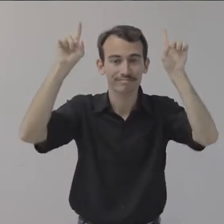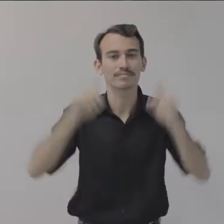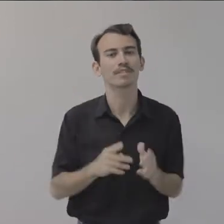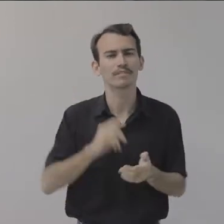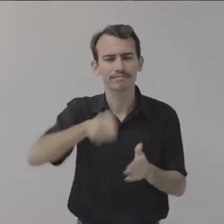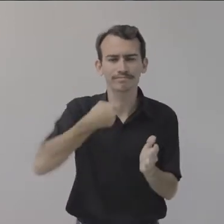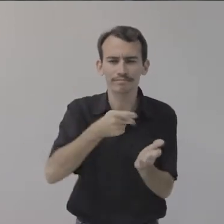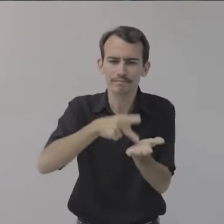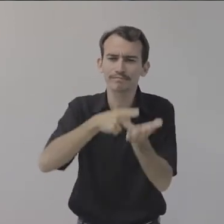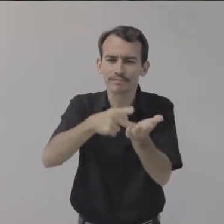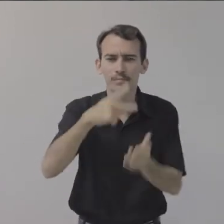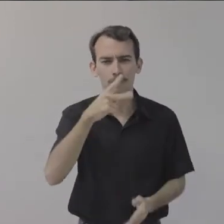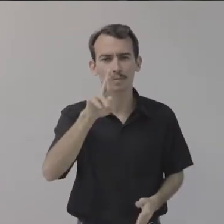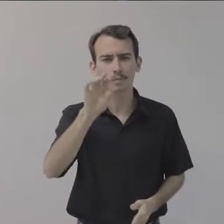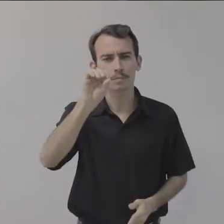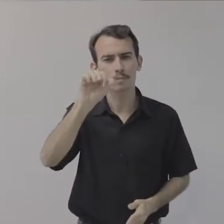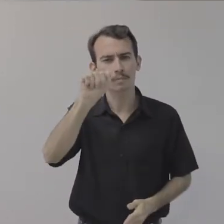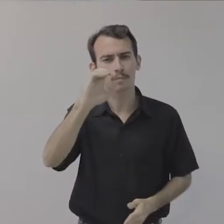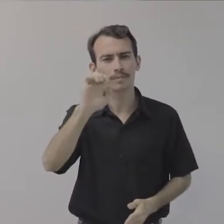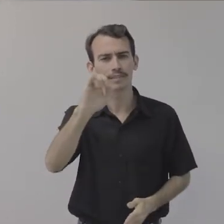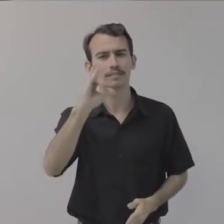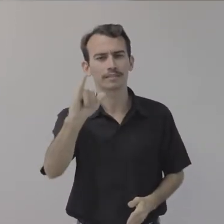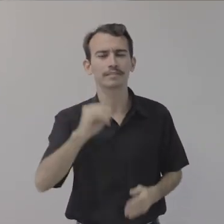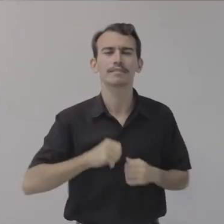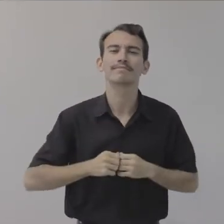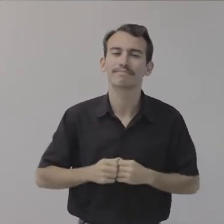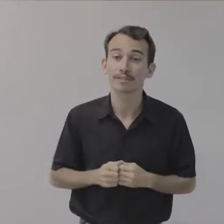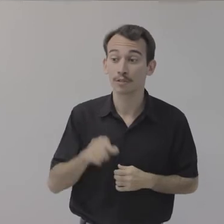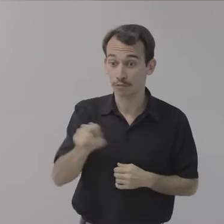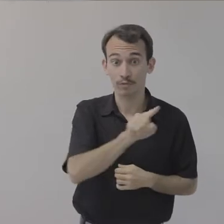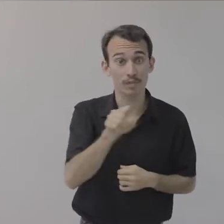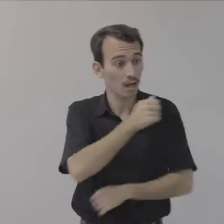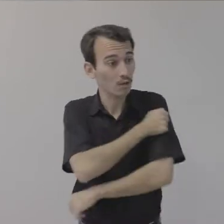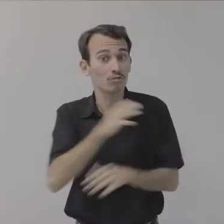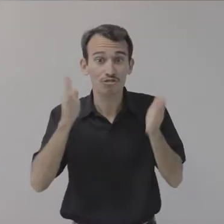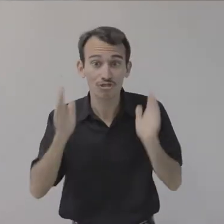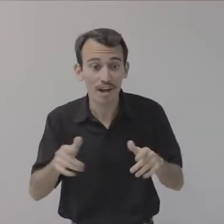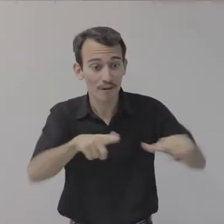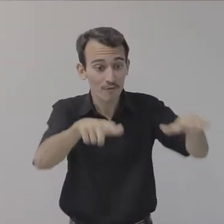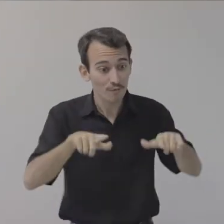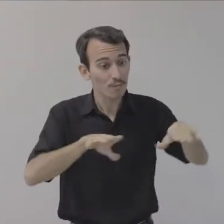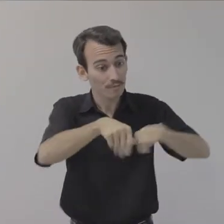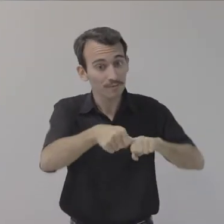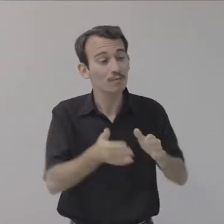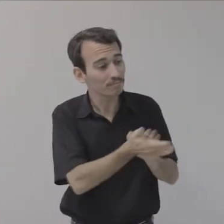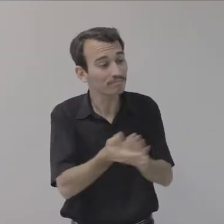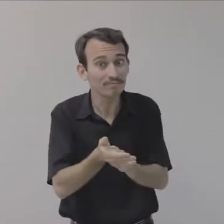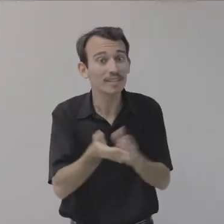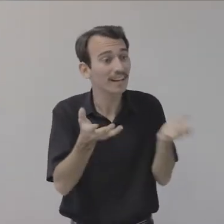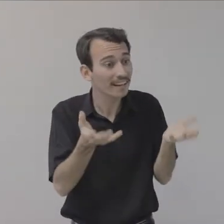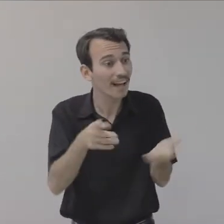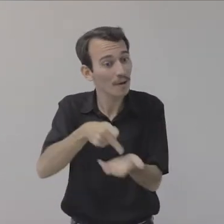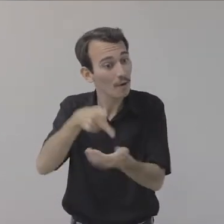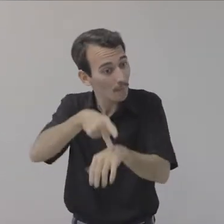Assuntos Estudantis e Cidadania da UFIS. Agora, se você já se formou e está em busca de uma pós-graduação, vai até hoje, dia